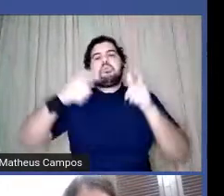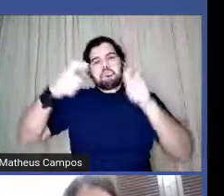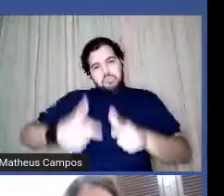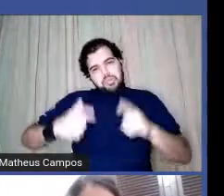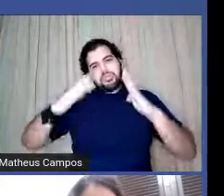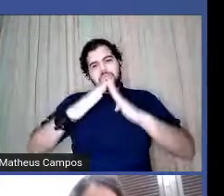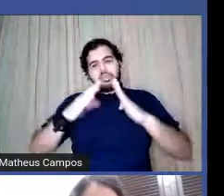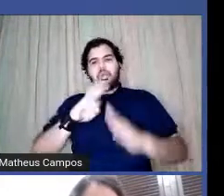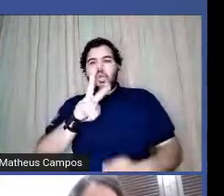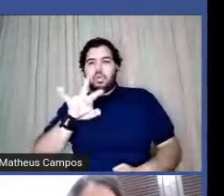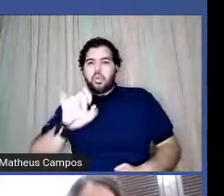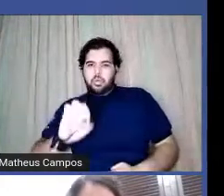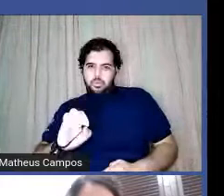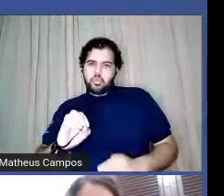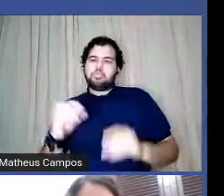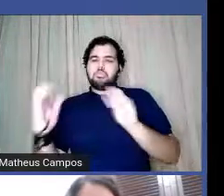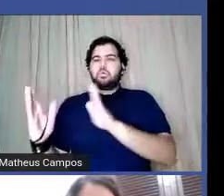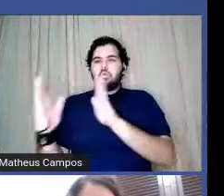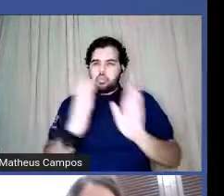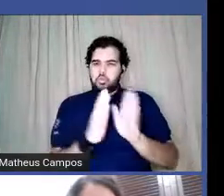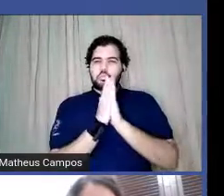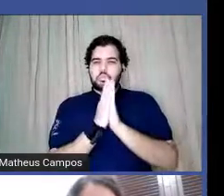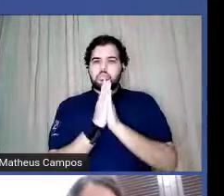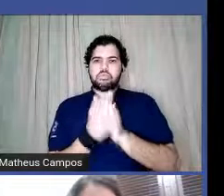Pode passar o slide, Vinícius, por favor.